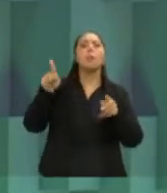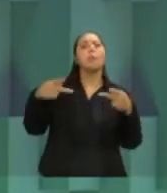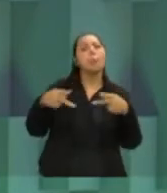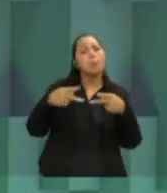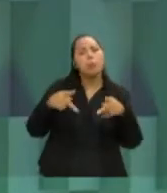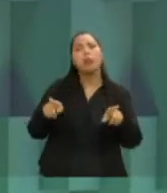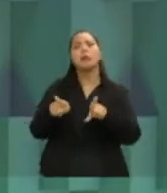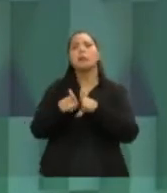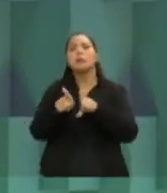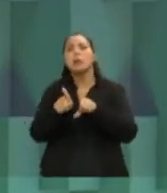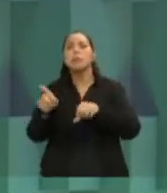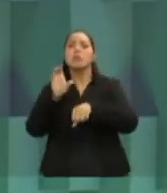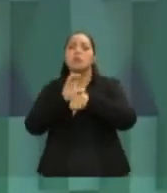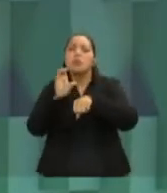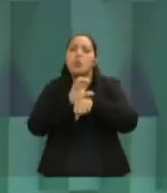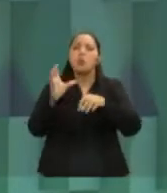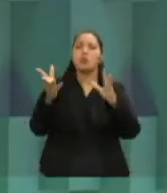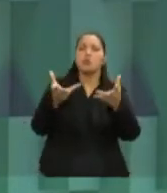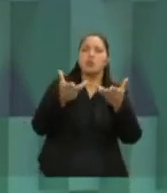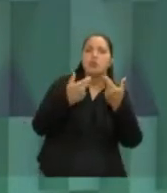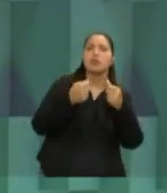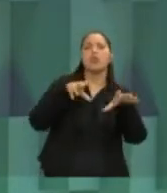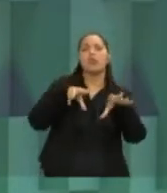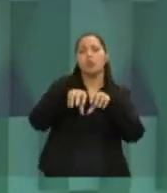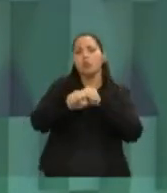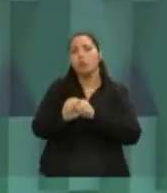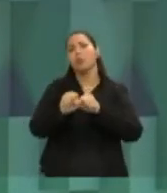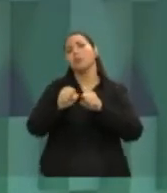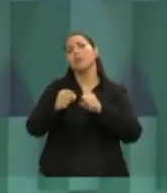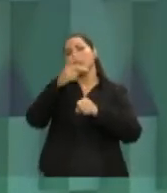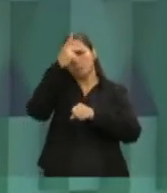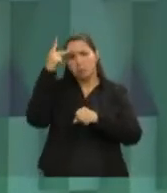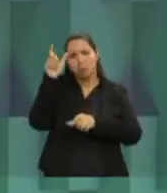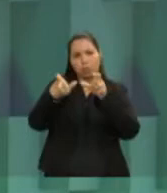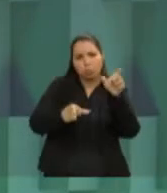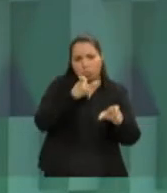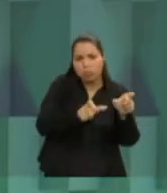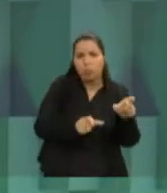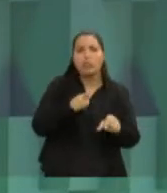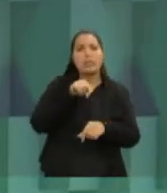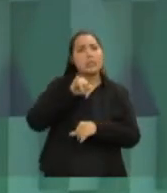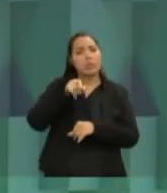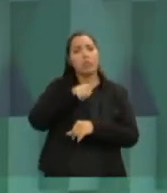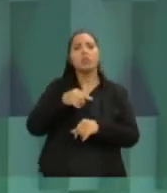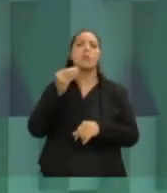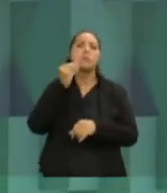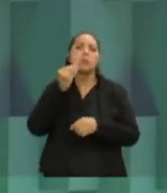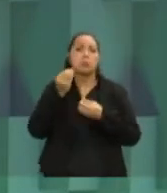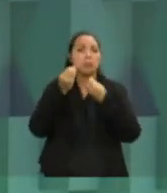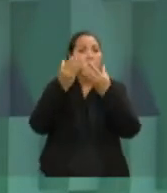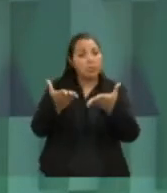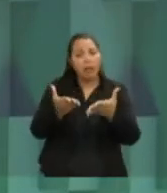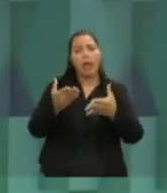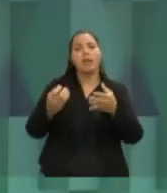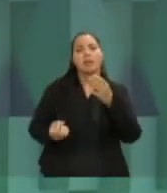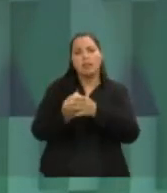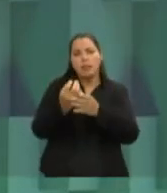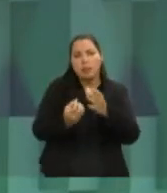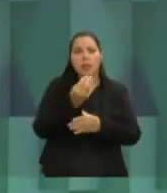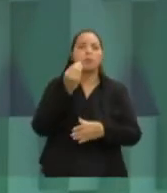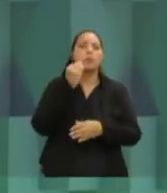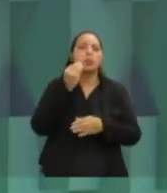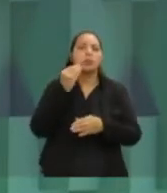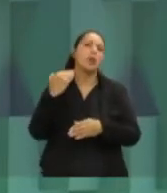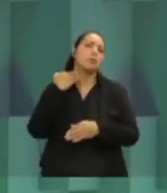qualificação e formação de mão de obras. Se você gera oportunidade de trabalho, de renda, com o Banco VIX, você acaba